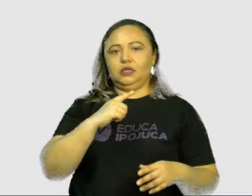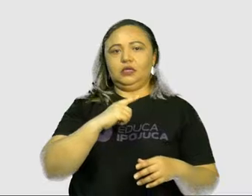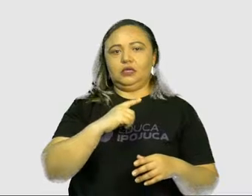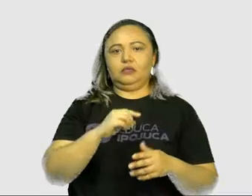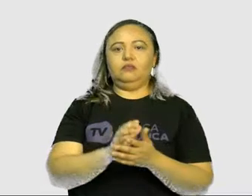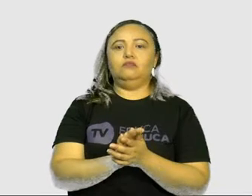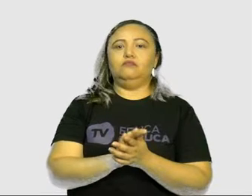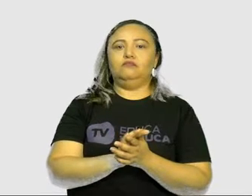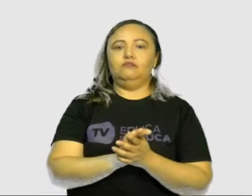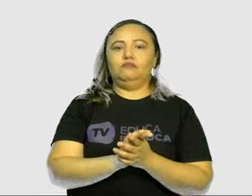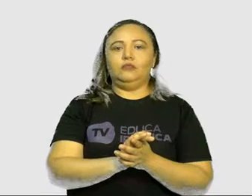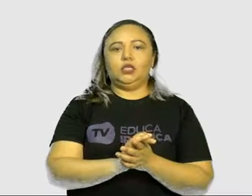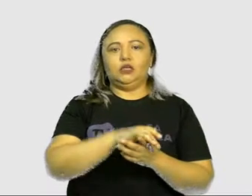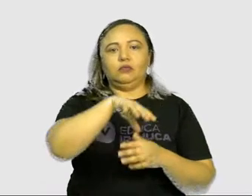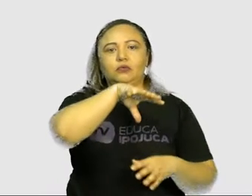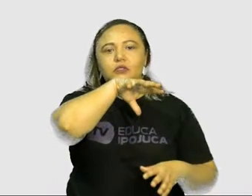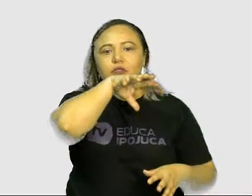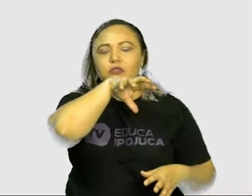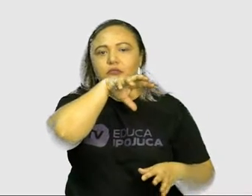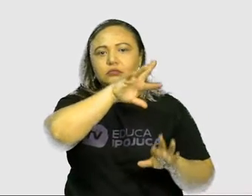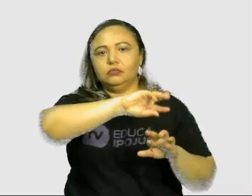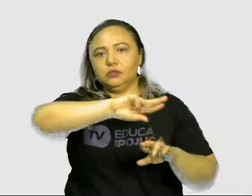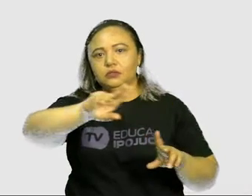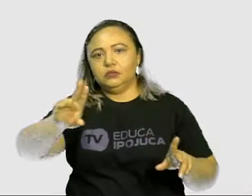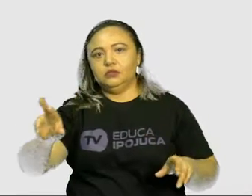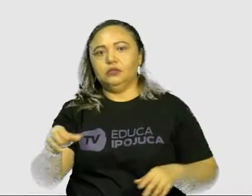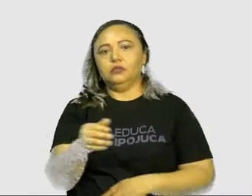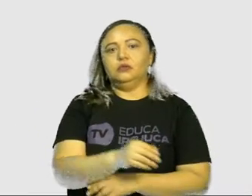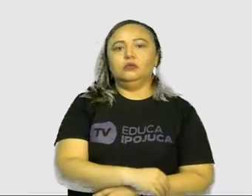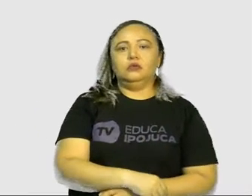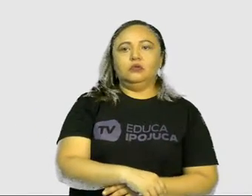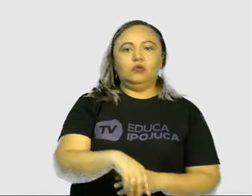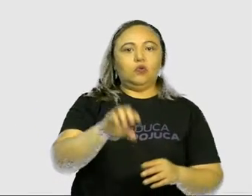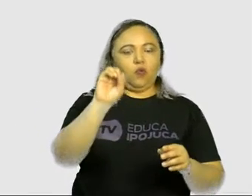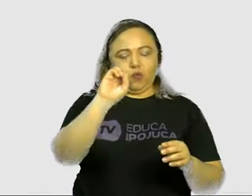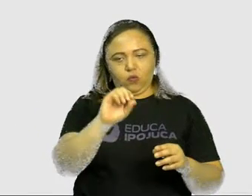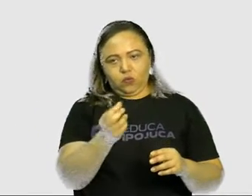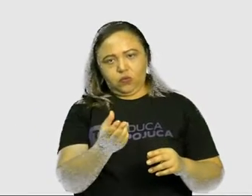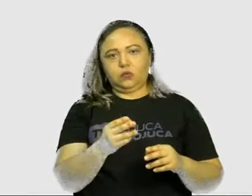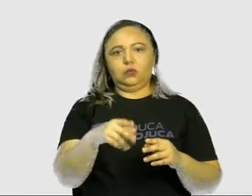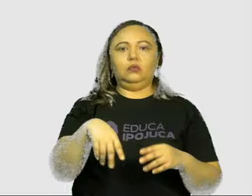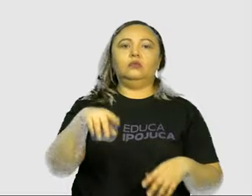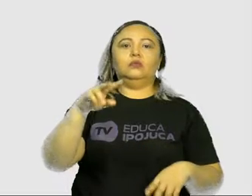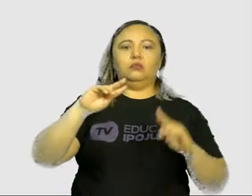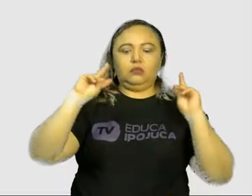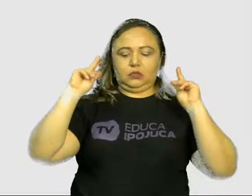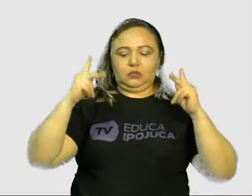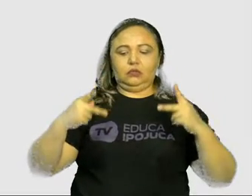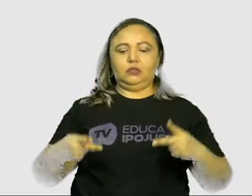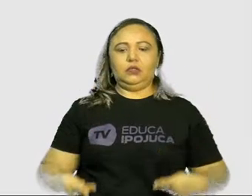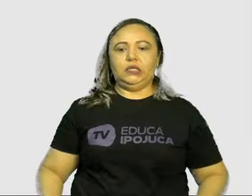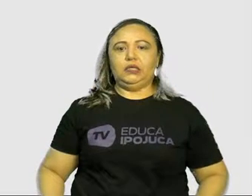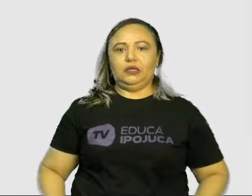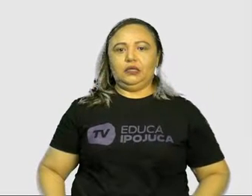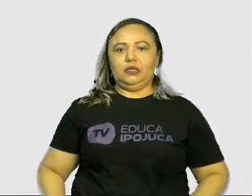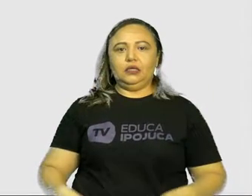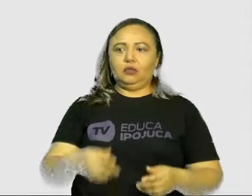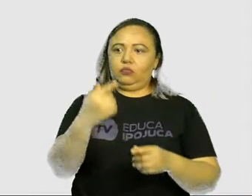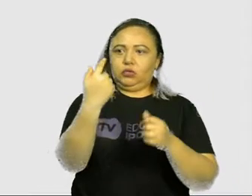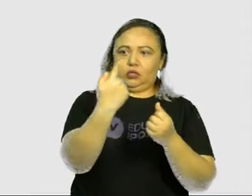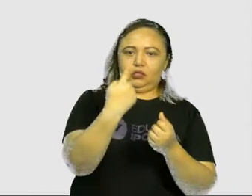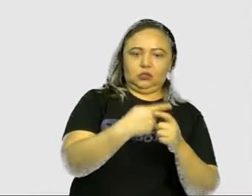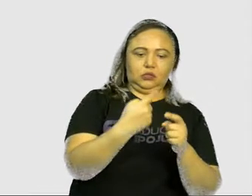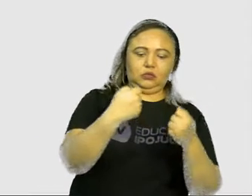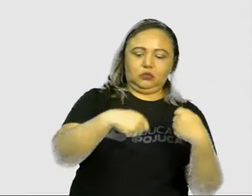de um ser do sexo masculino com o sexo feminino e vieram a nascer, tá?